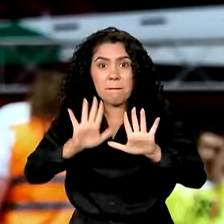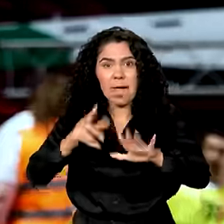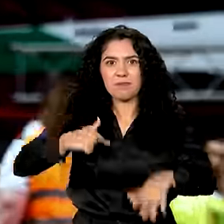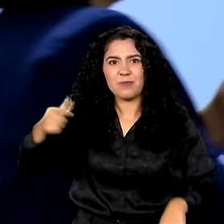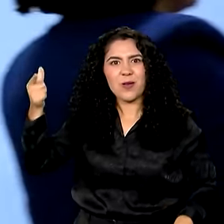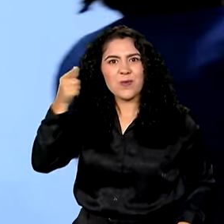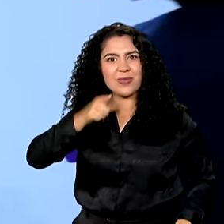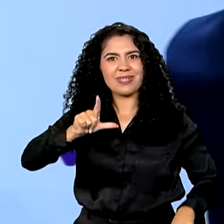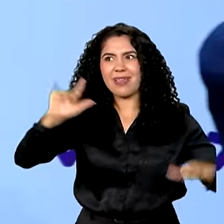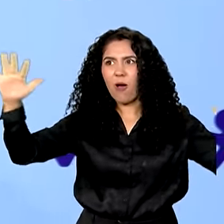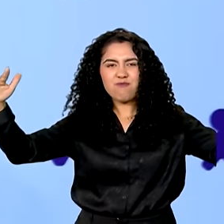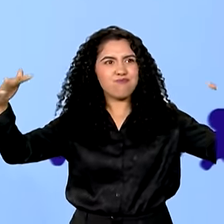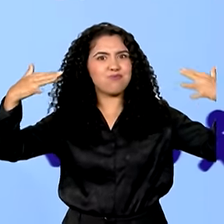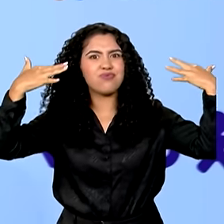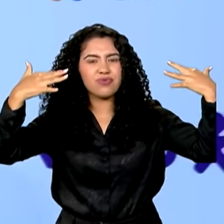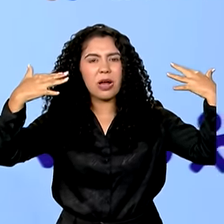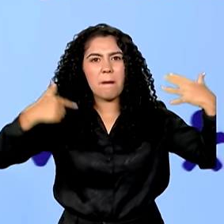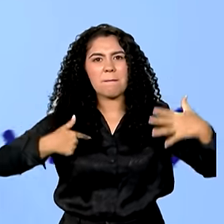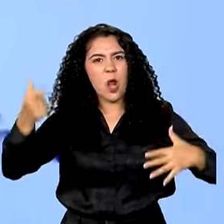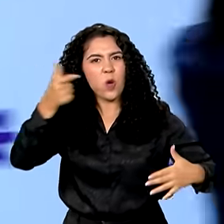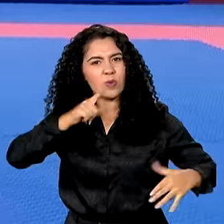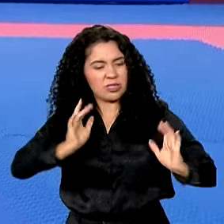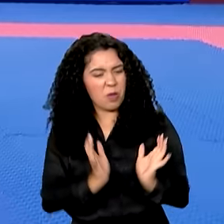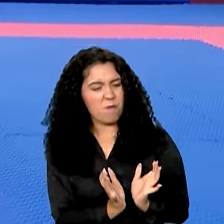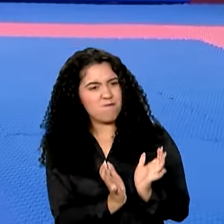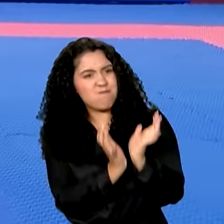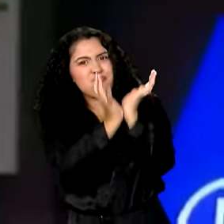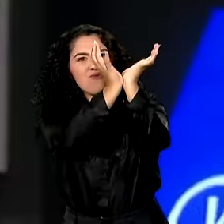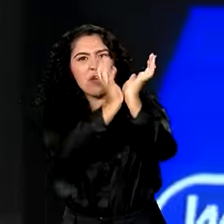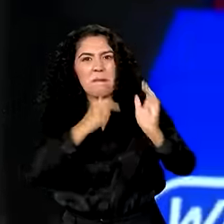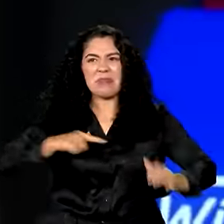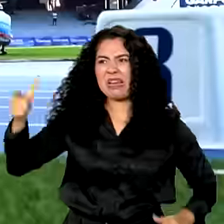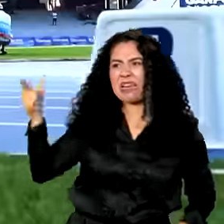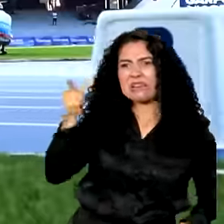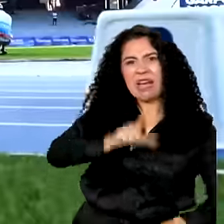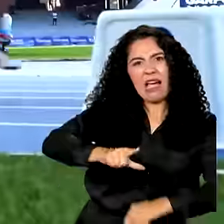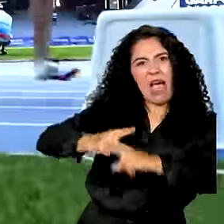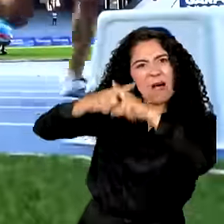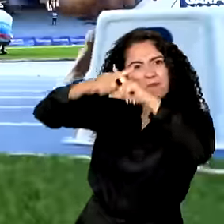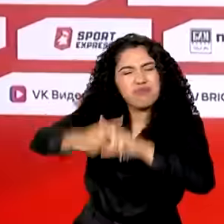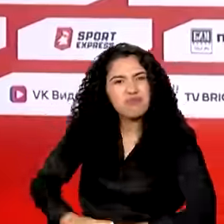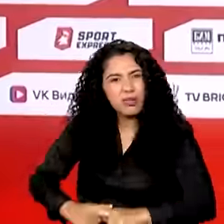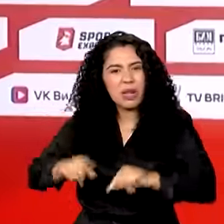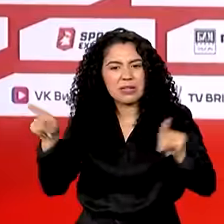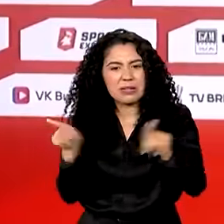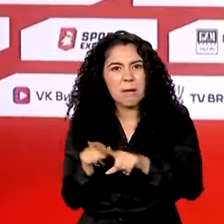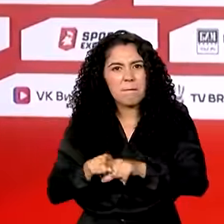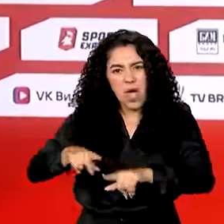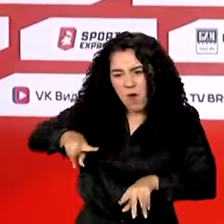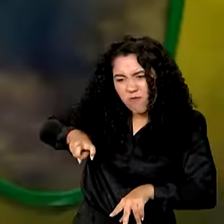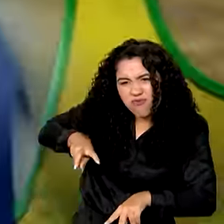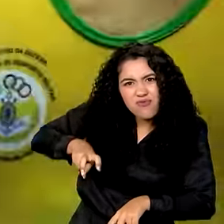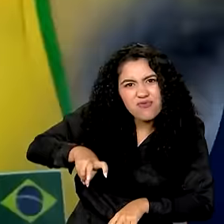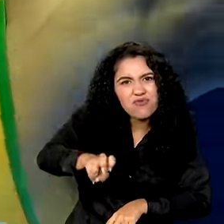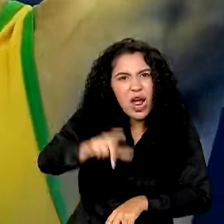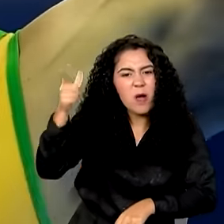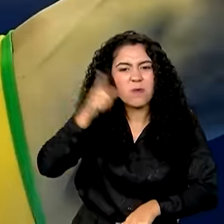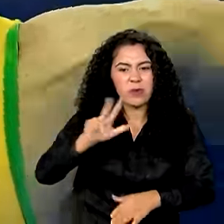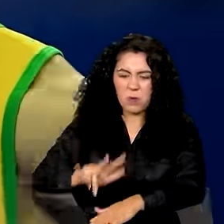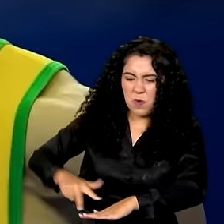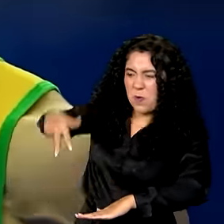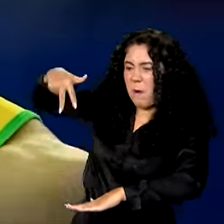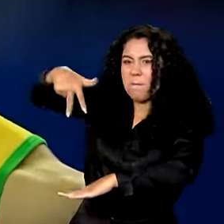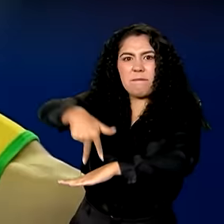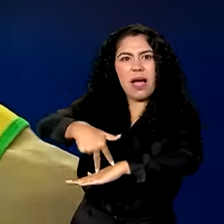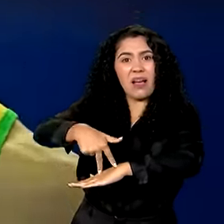nacional, de poder erguer um troféu, vencer uma luta, ganhar uma corrida ou subir ao pódio, o atleta